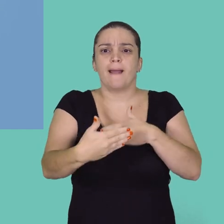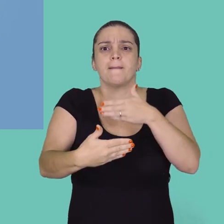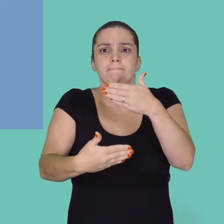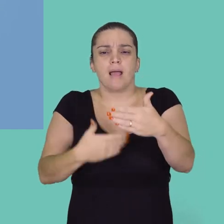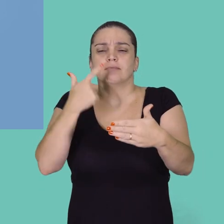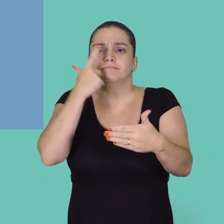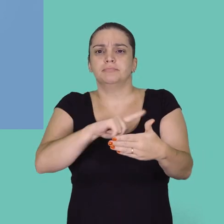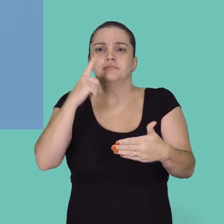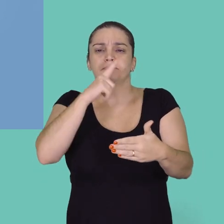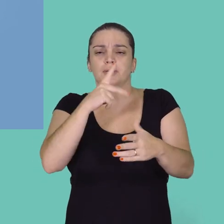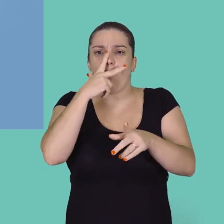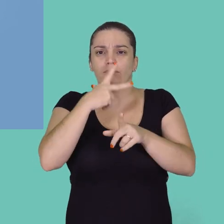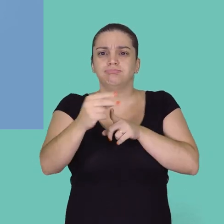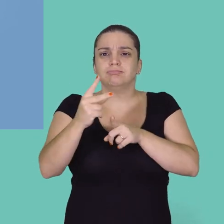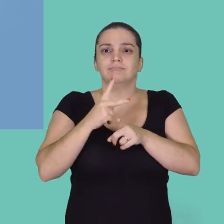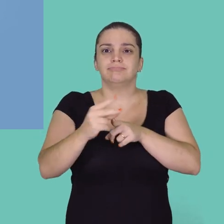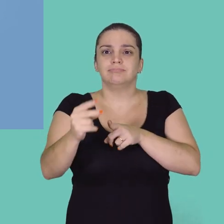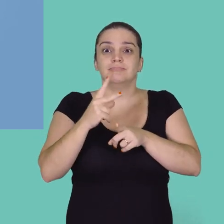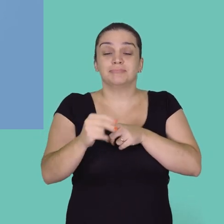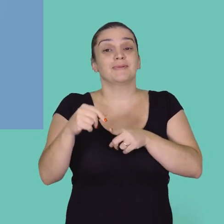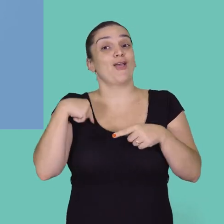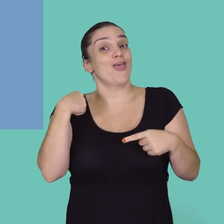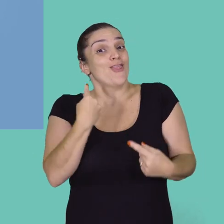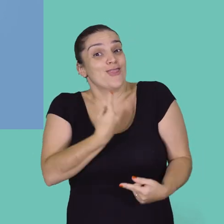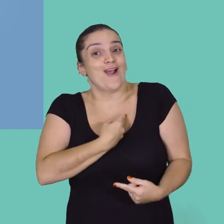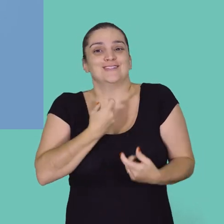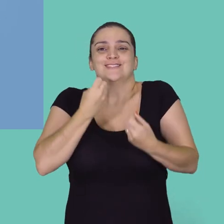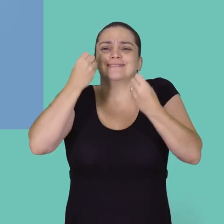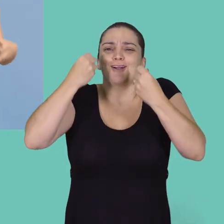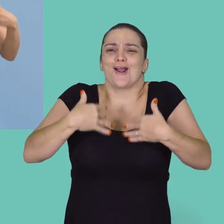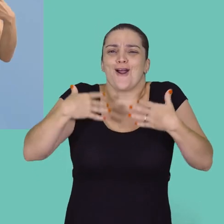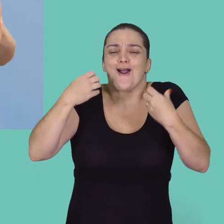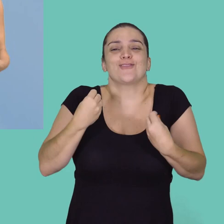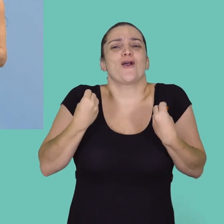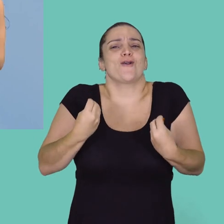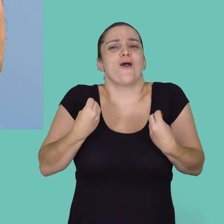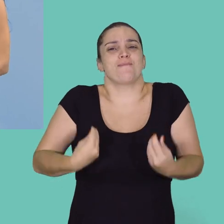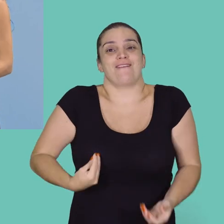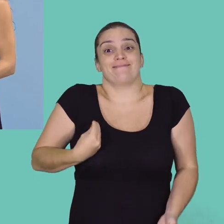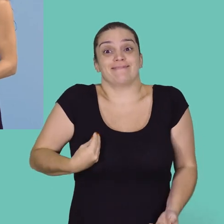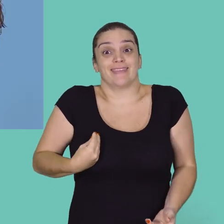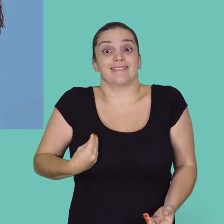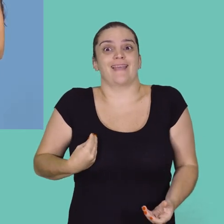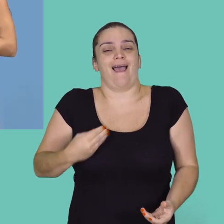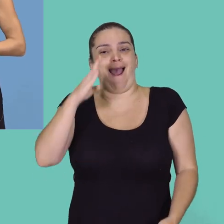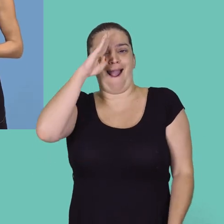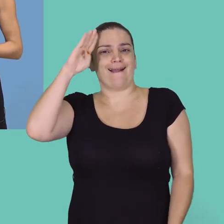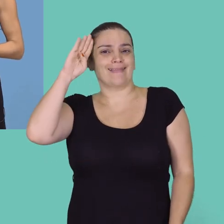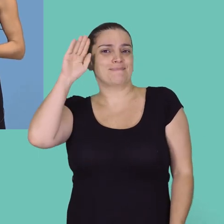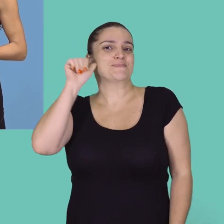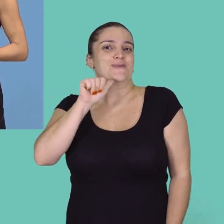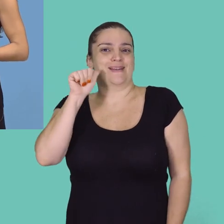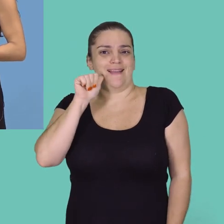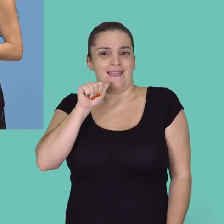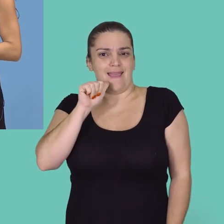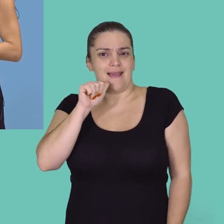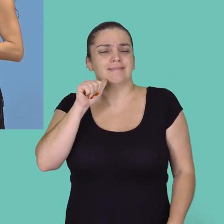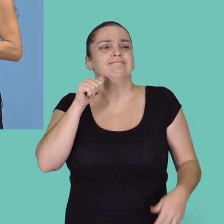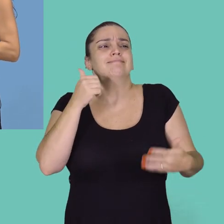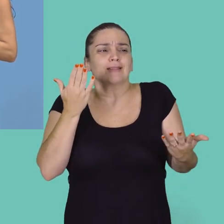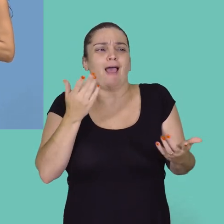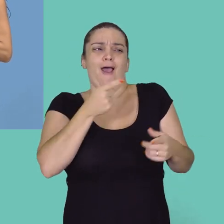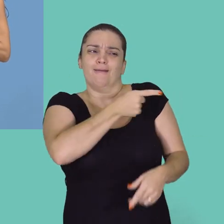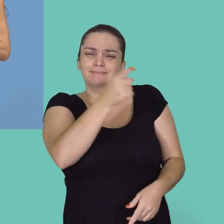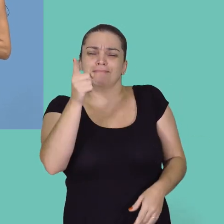obstáculos e com eles a gente vai poder contar um pouquinho do que é a vida de uma mulher dentro da academia. Então preparem-se, nós vamos começar